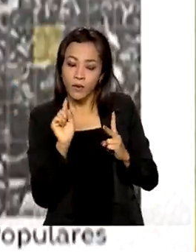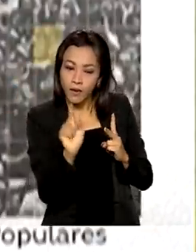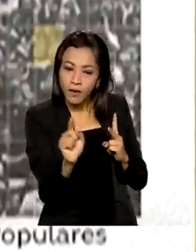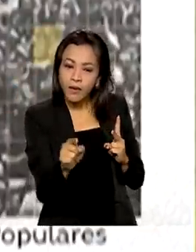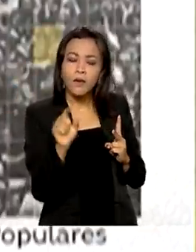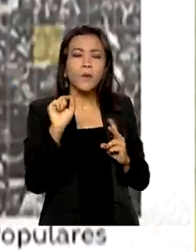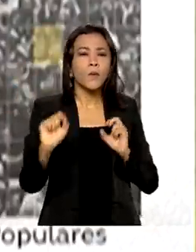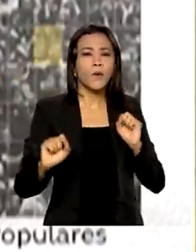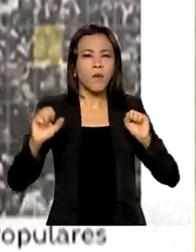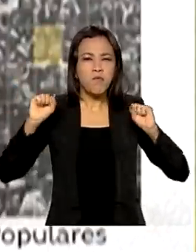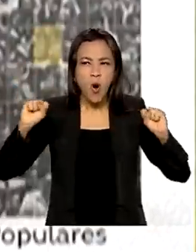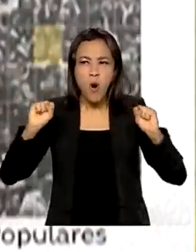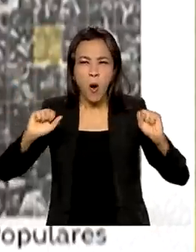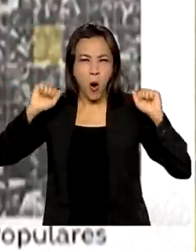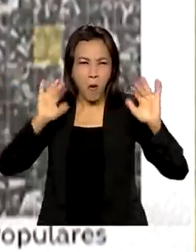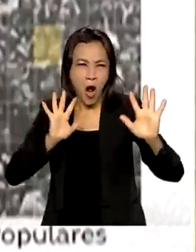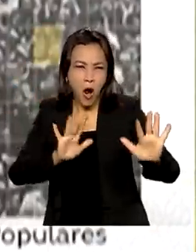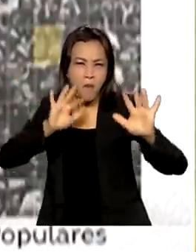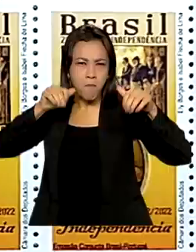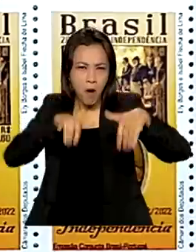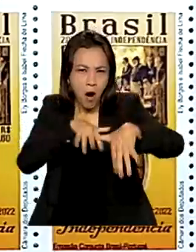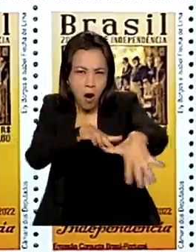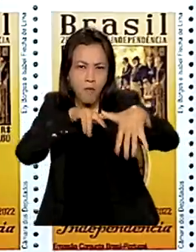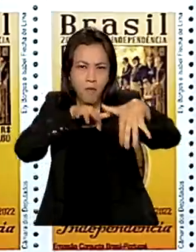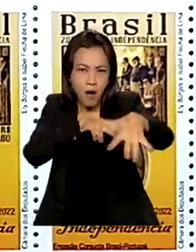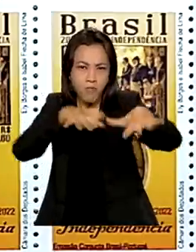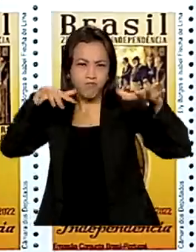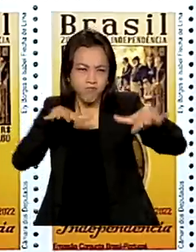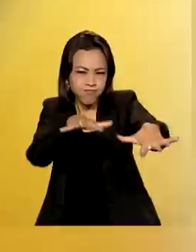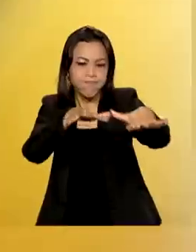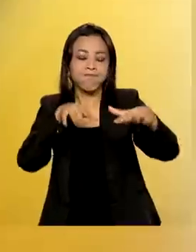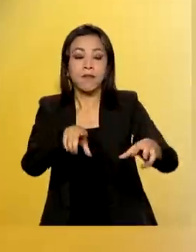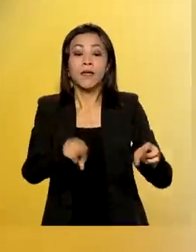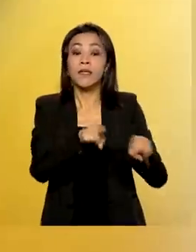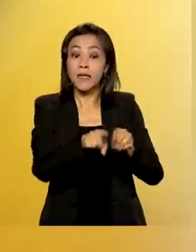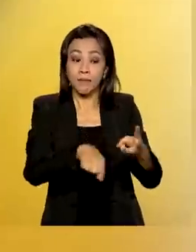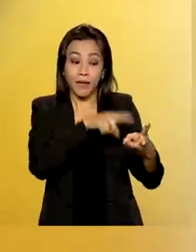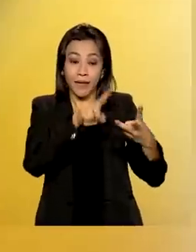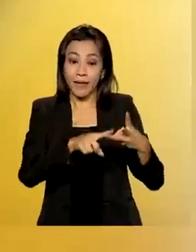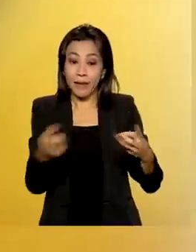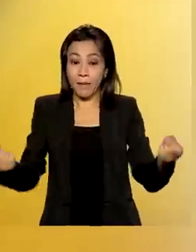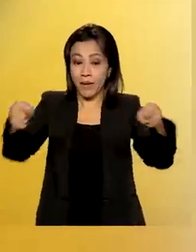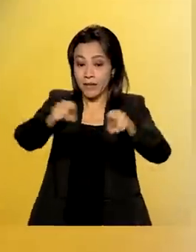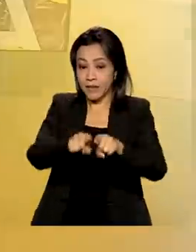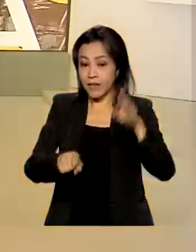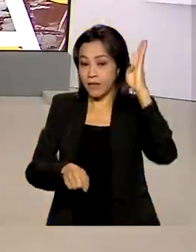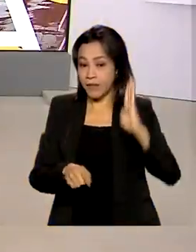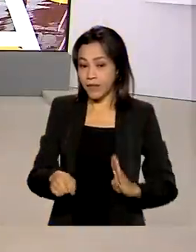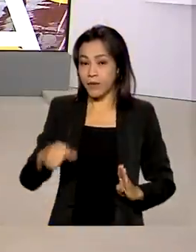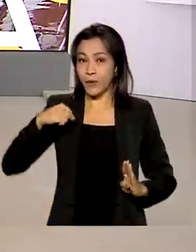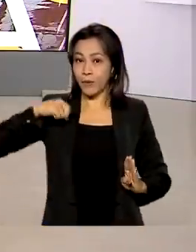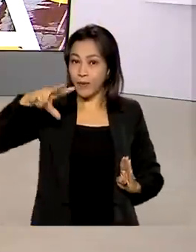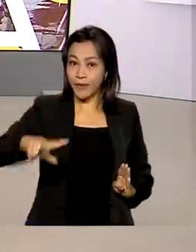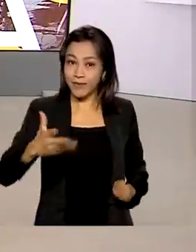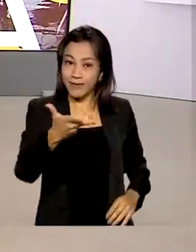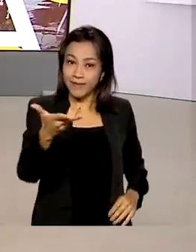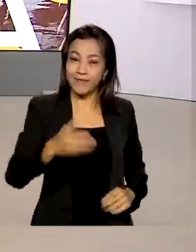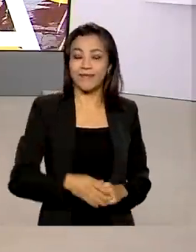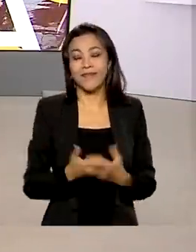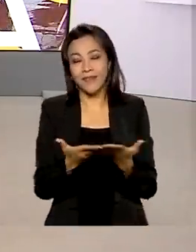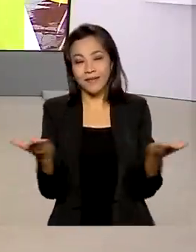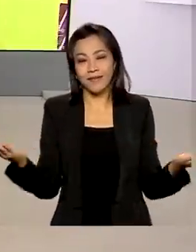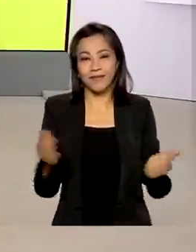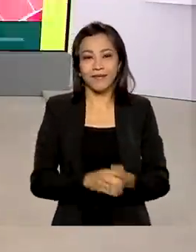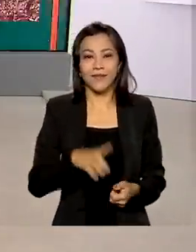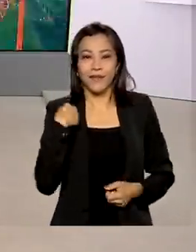referem aos movimentos populares do período e à parceria Brasil-Portugal. É isso,